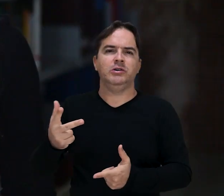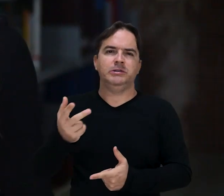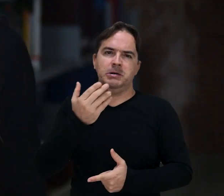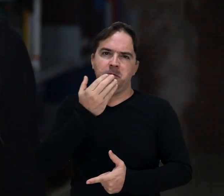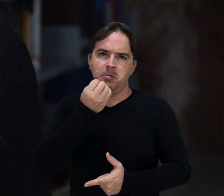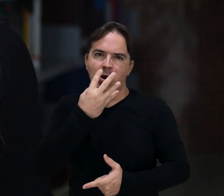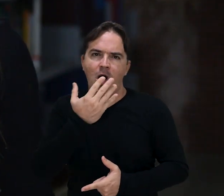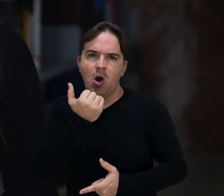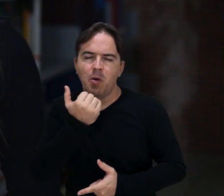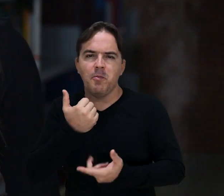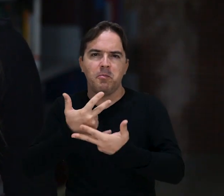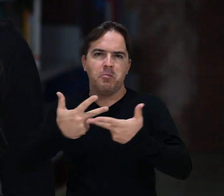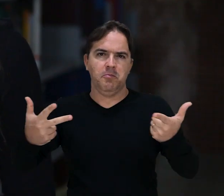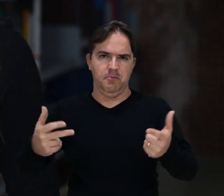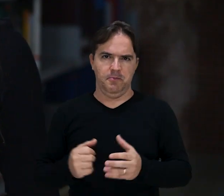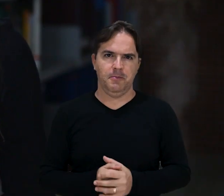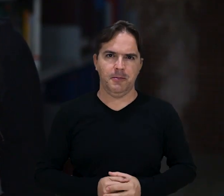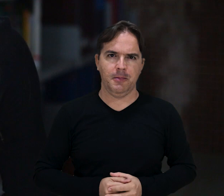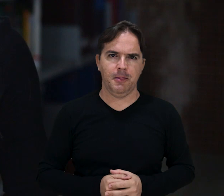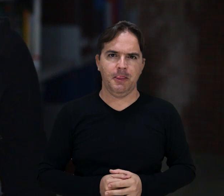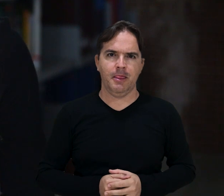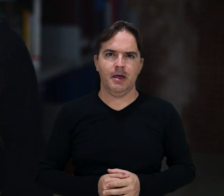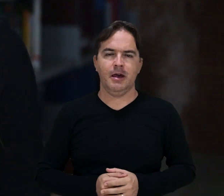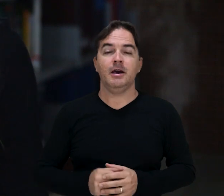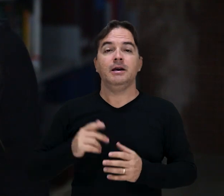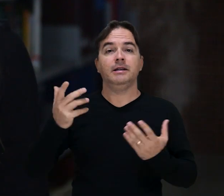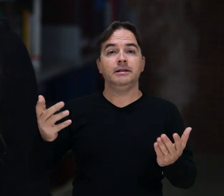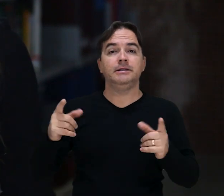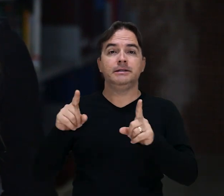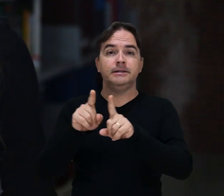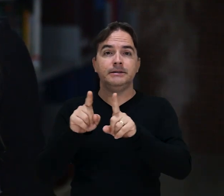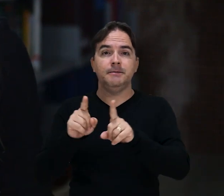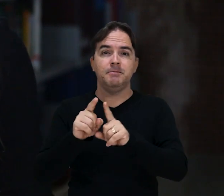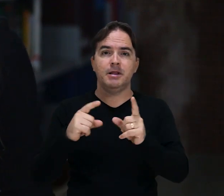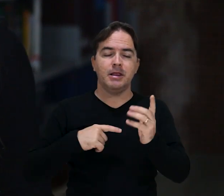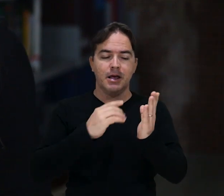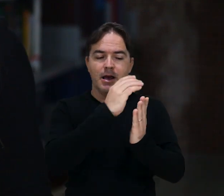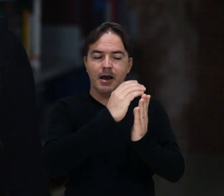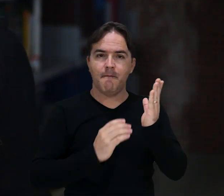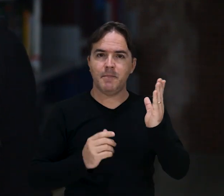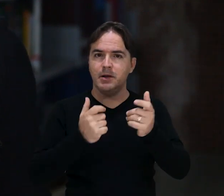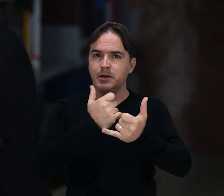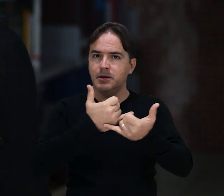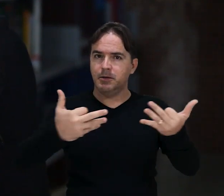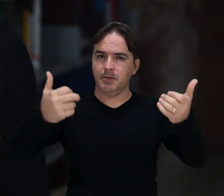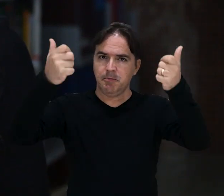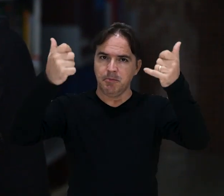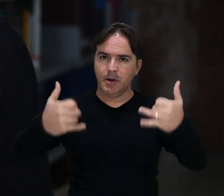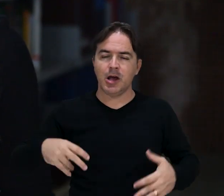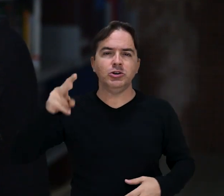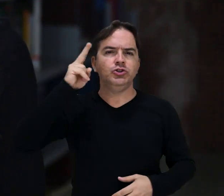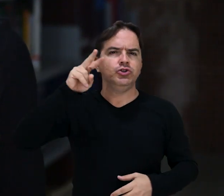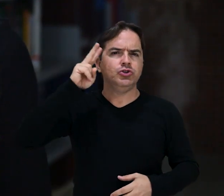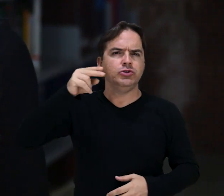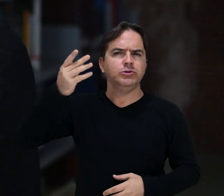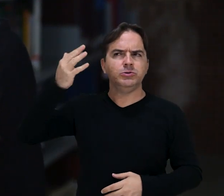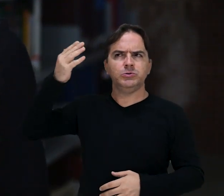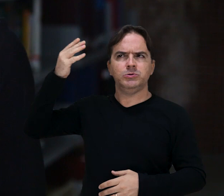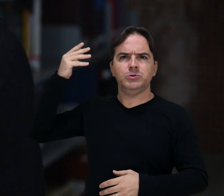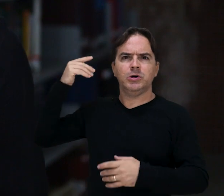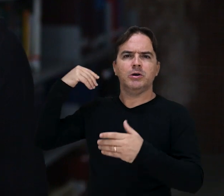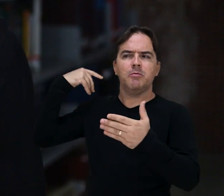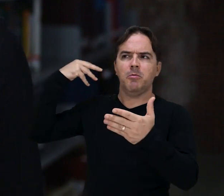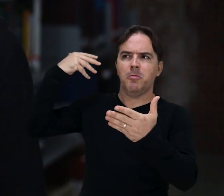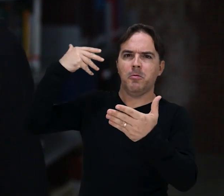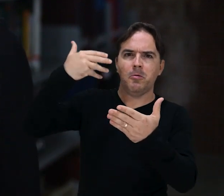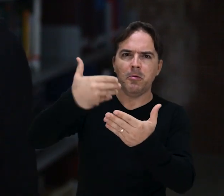capítulos. Primeiramente vai trazer um histórico das feiras, depois vai fazer uma abordagem sobre o papel sociocultural das feiras. As feiras não